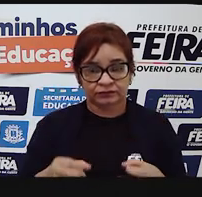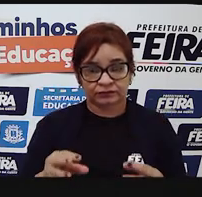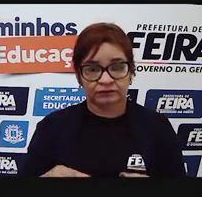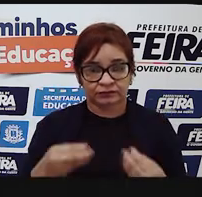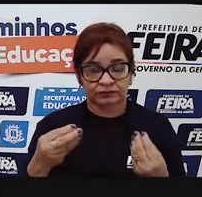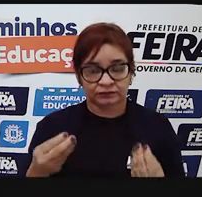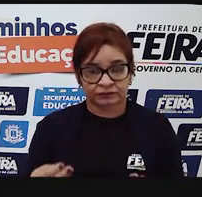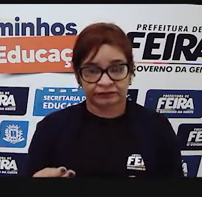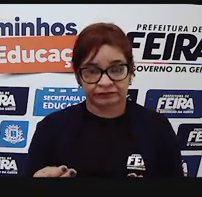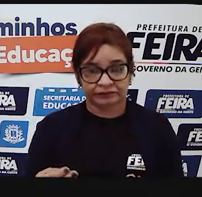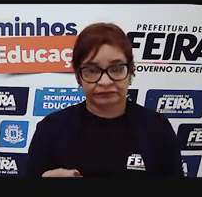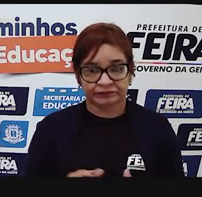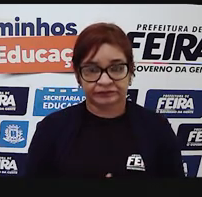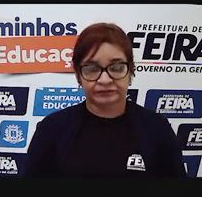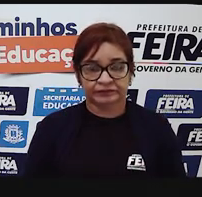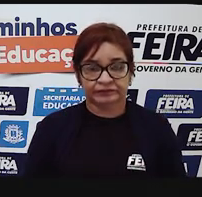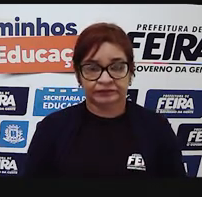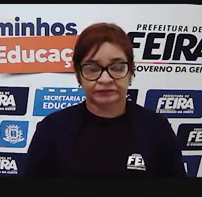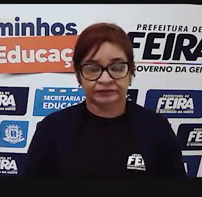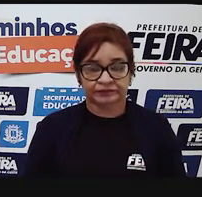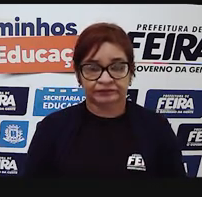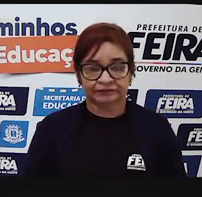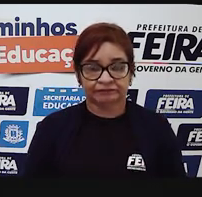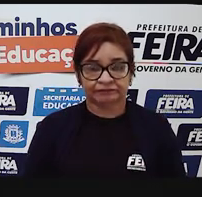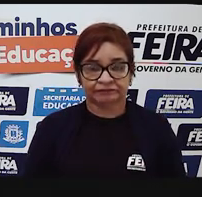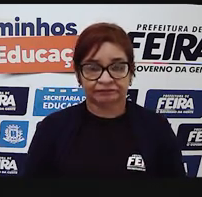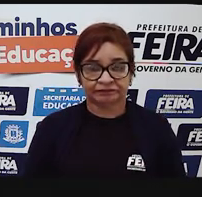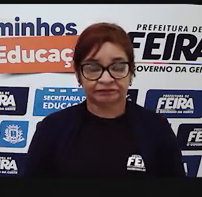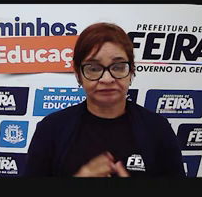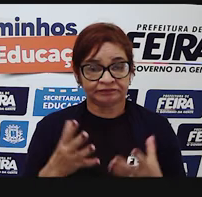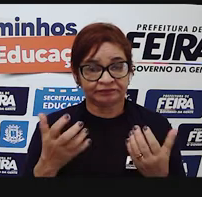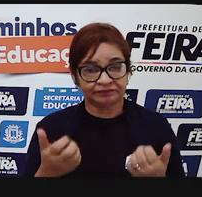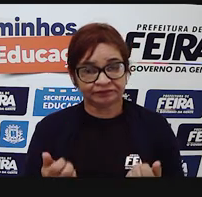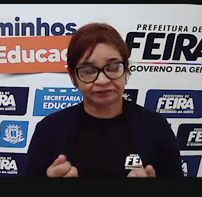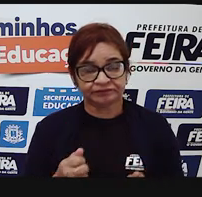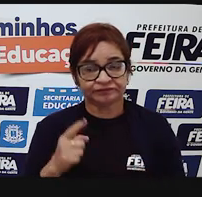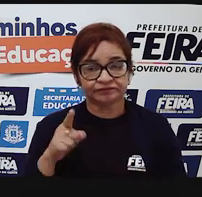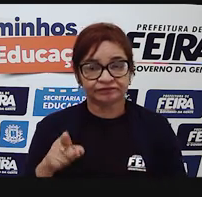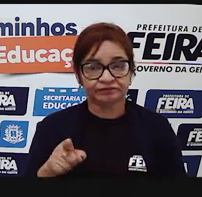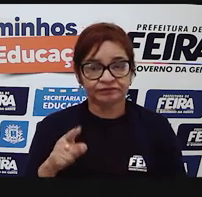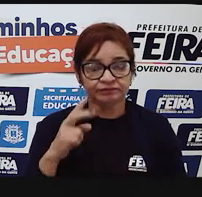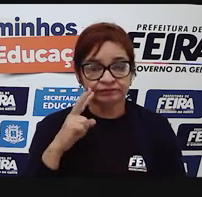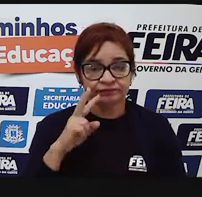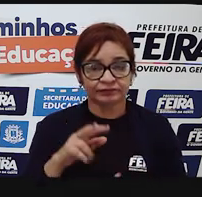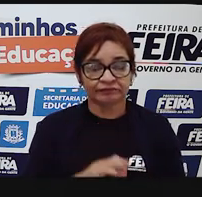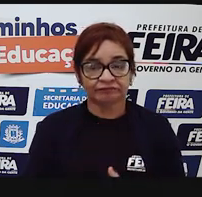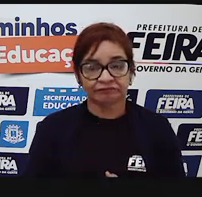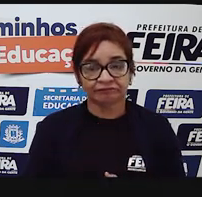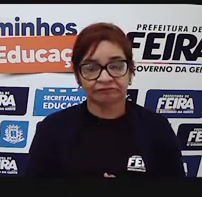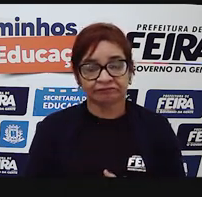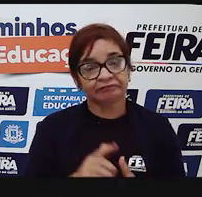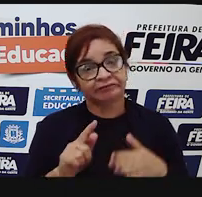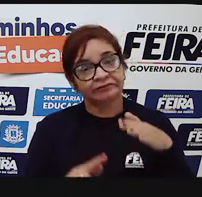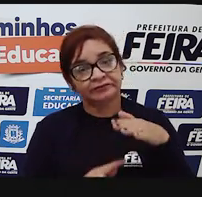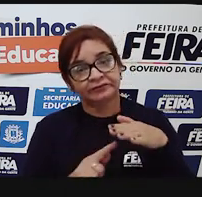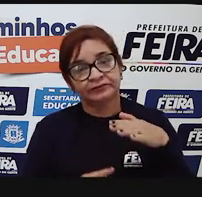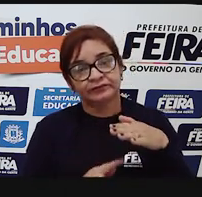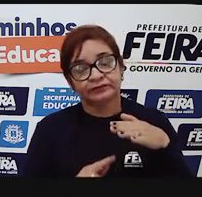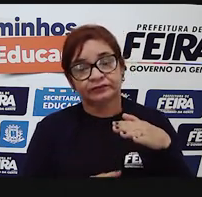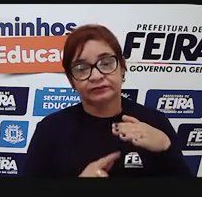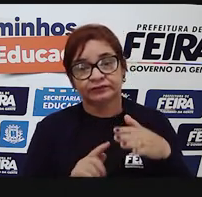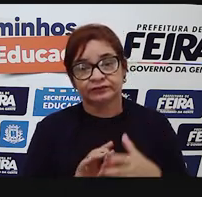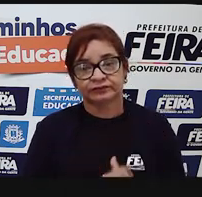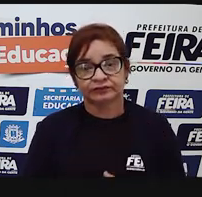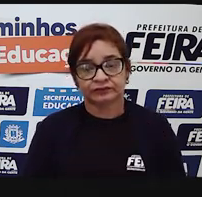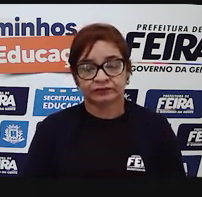o qual ela vai lidar. Então, vamos agora para o gênero textual, que